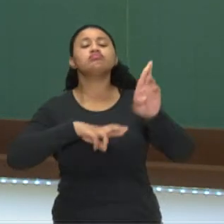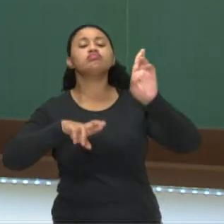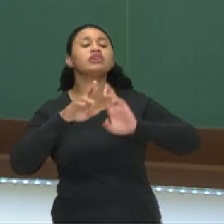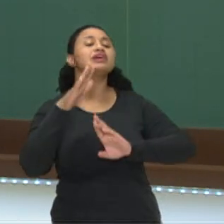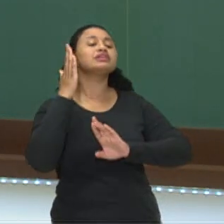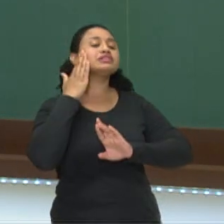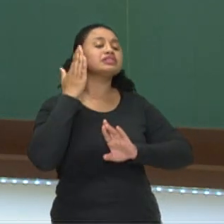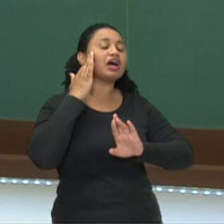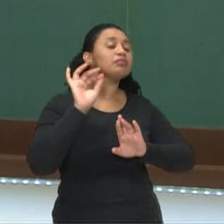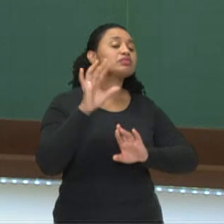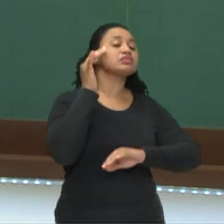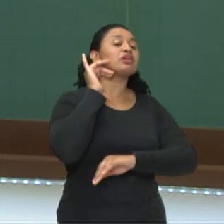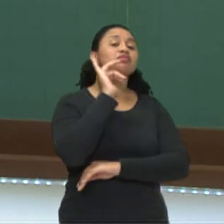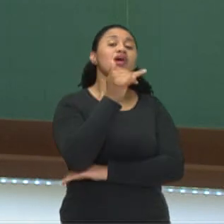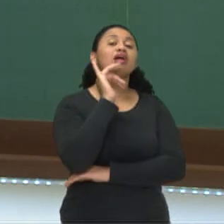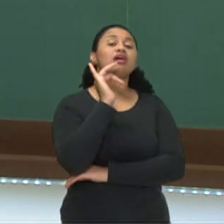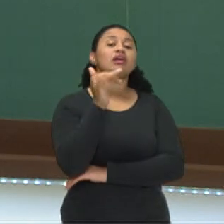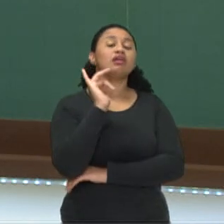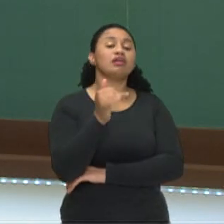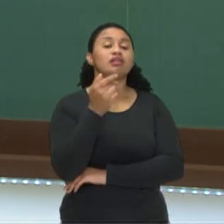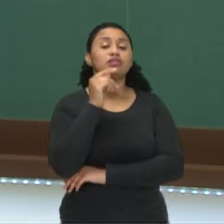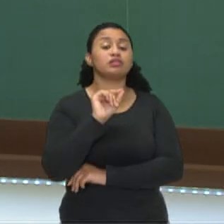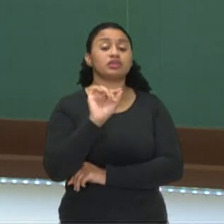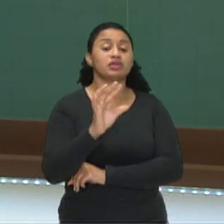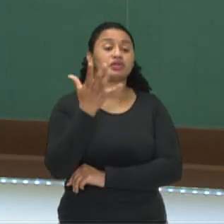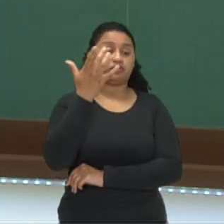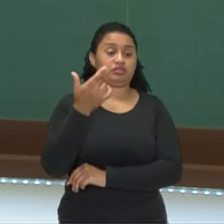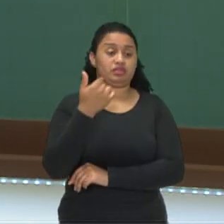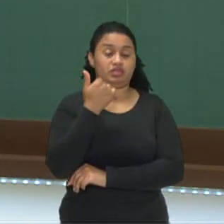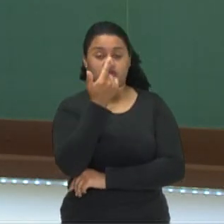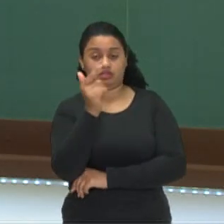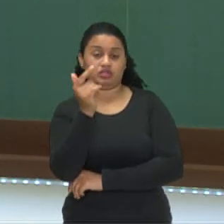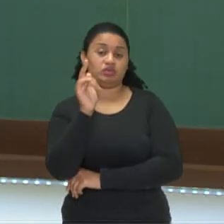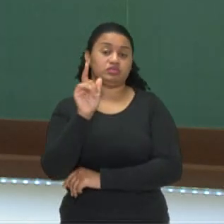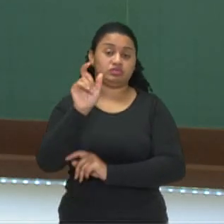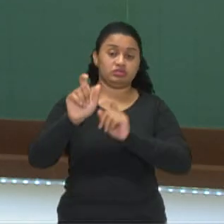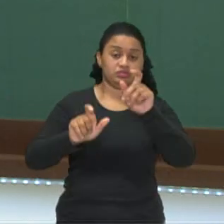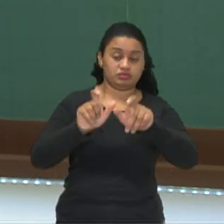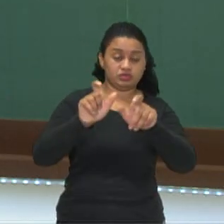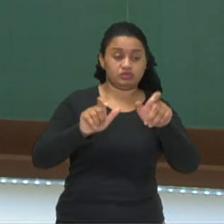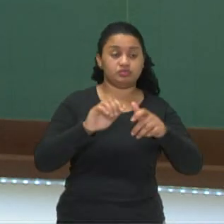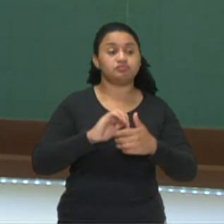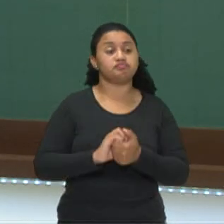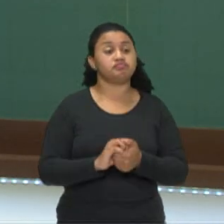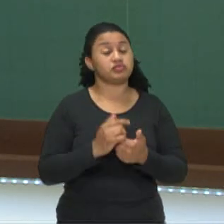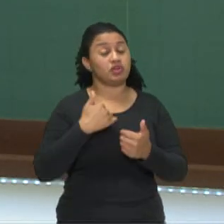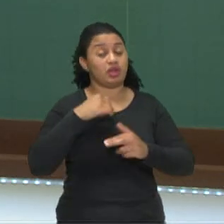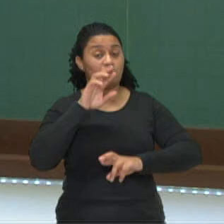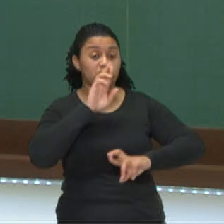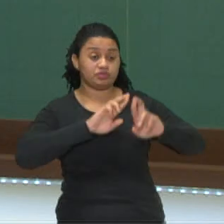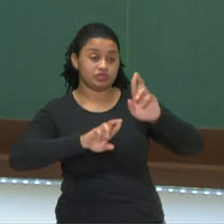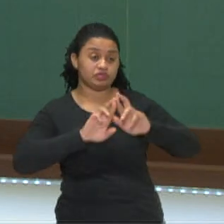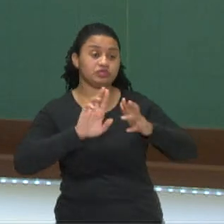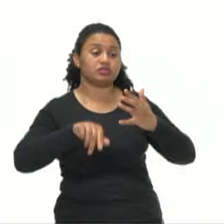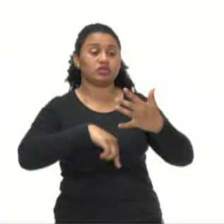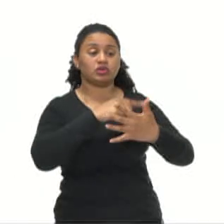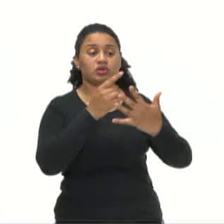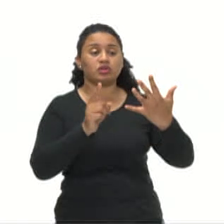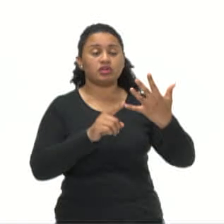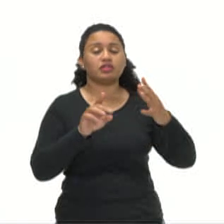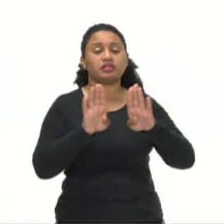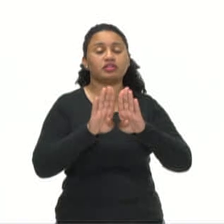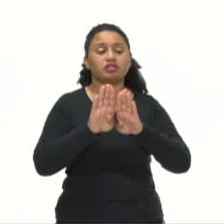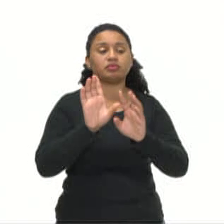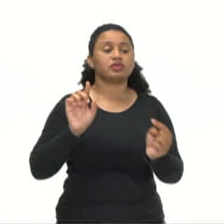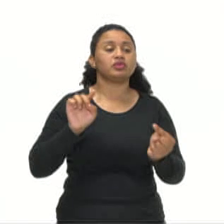observa, ele conta a história através dos outros personagens. Ele é chamado de observador. O objetivo